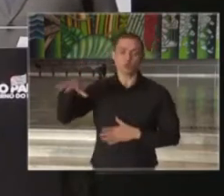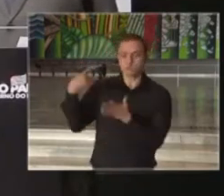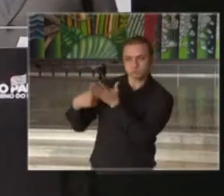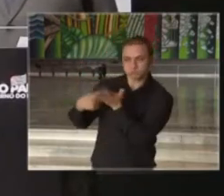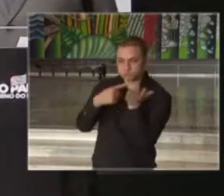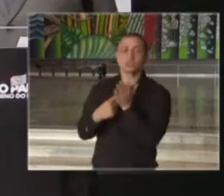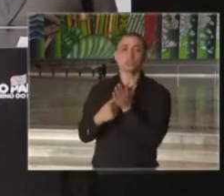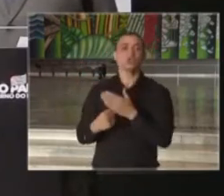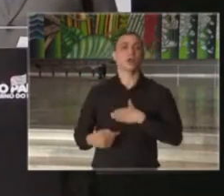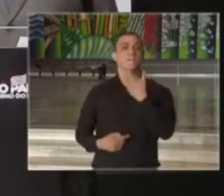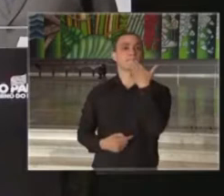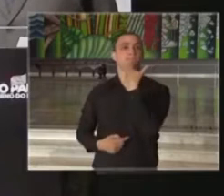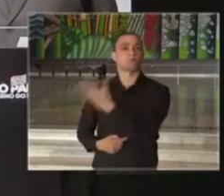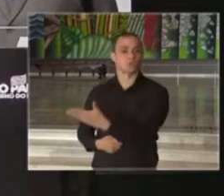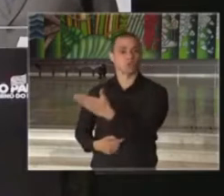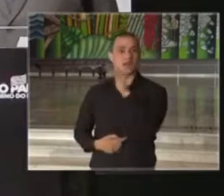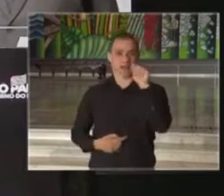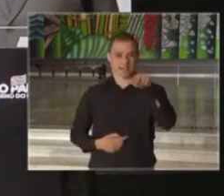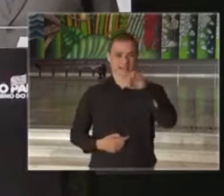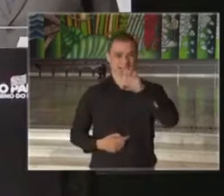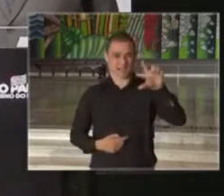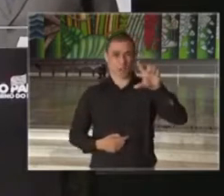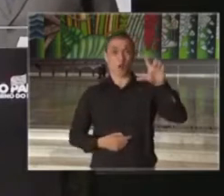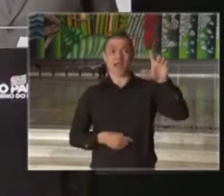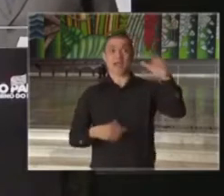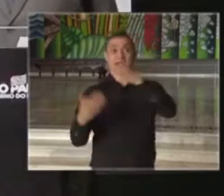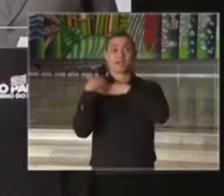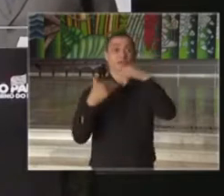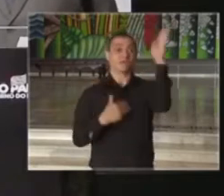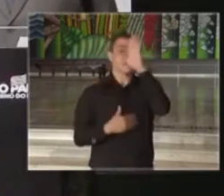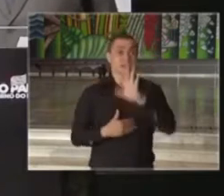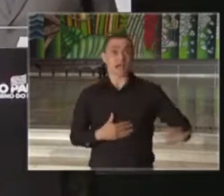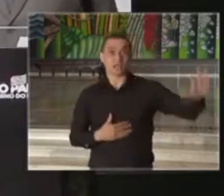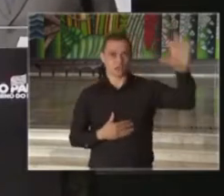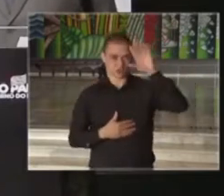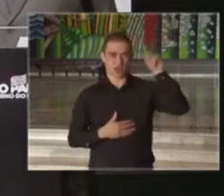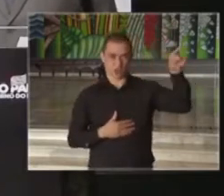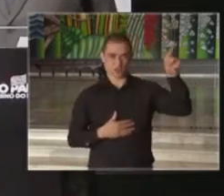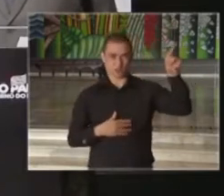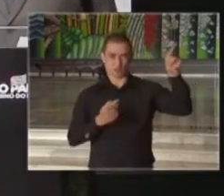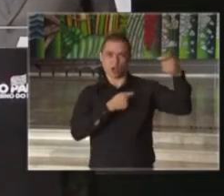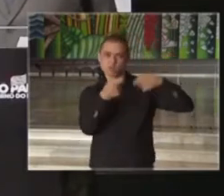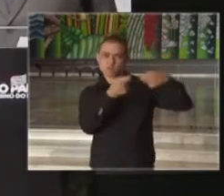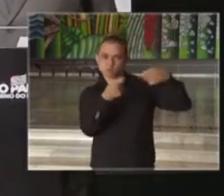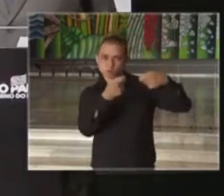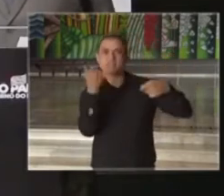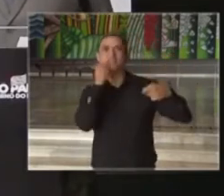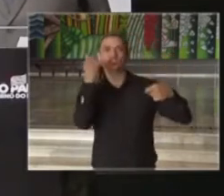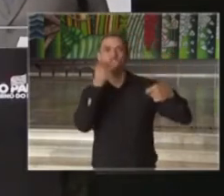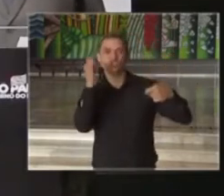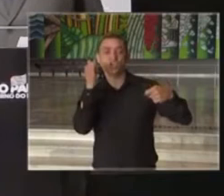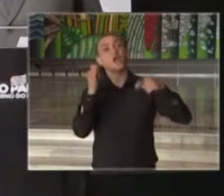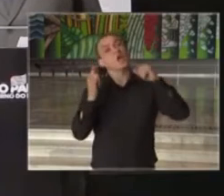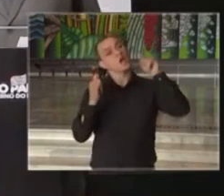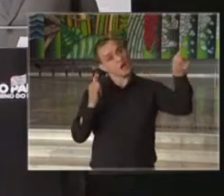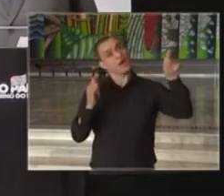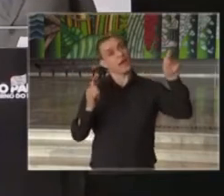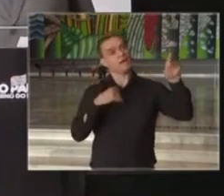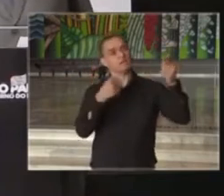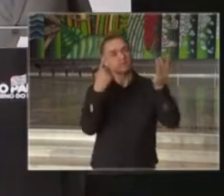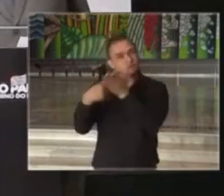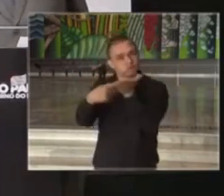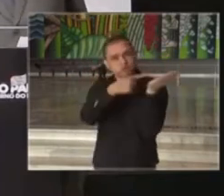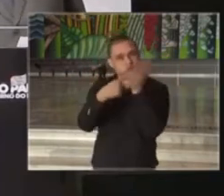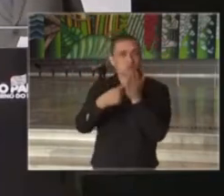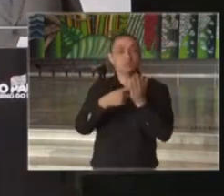consulta foi feita à ANEL, a ANEL, a Agência Nacional de Energia Elétrica, para que ela possa ratificar